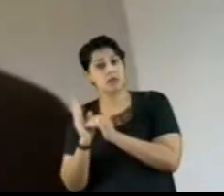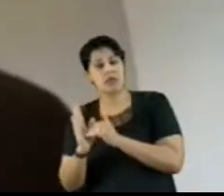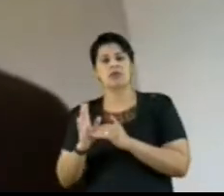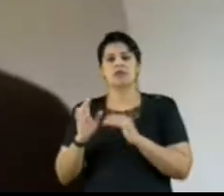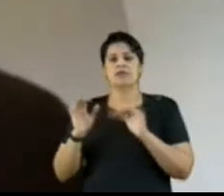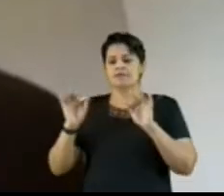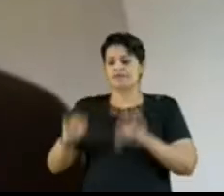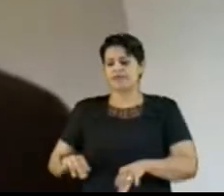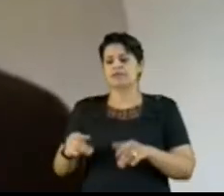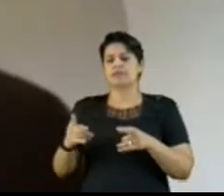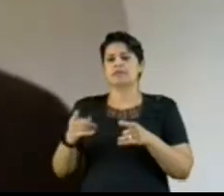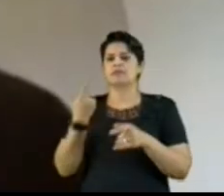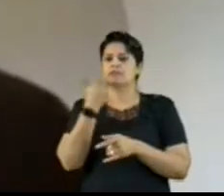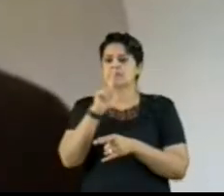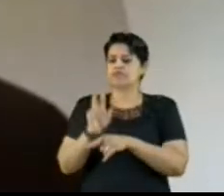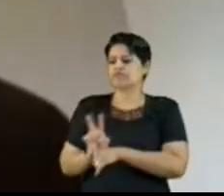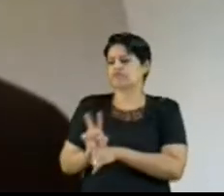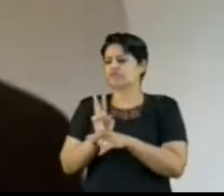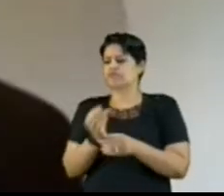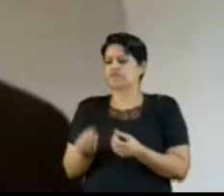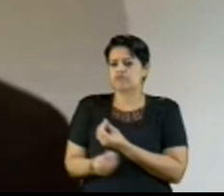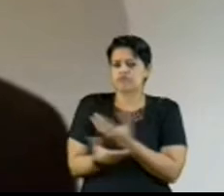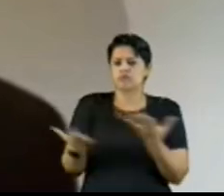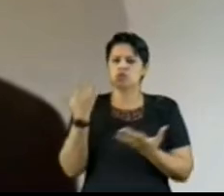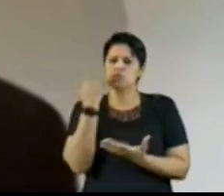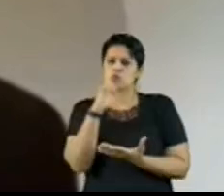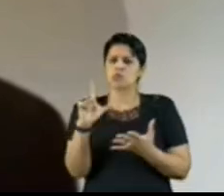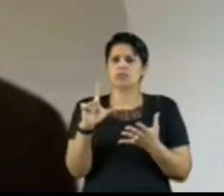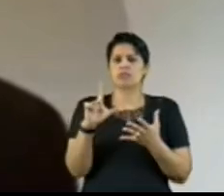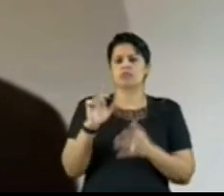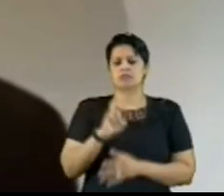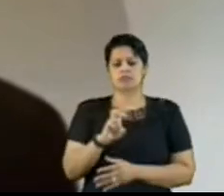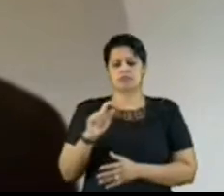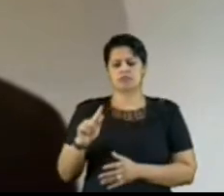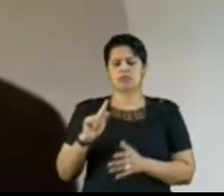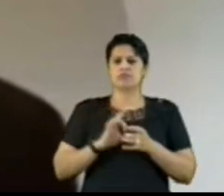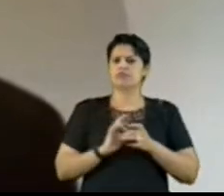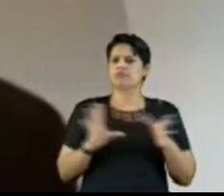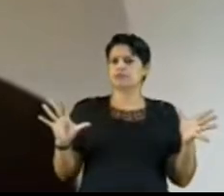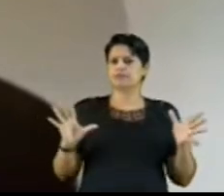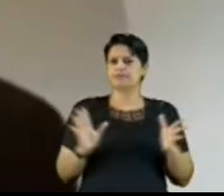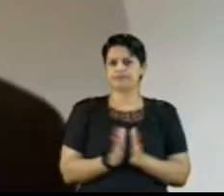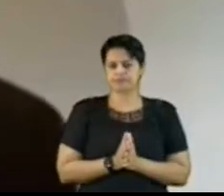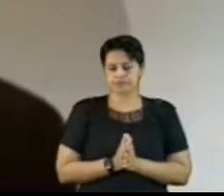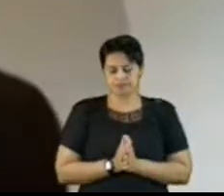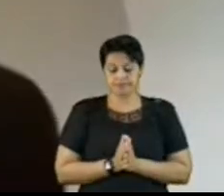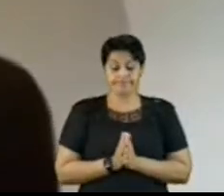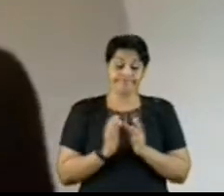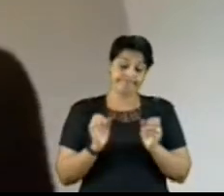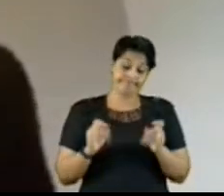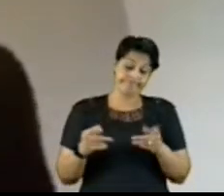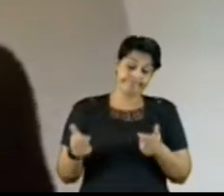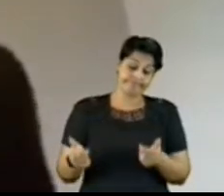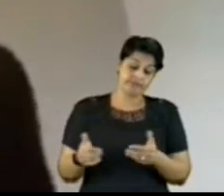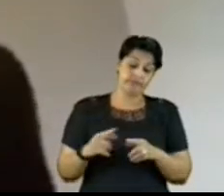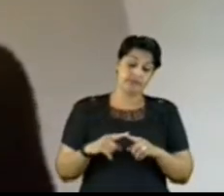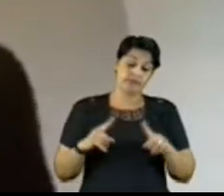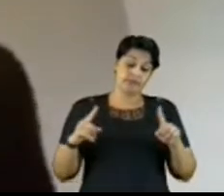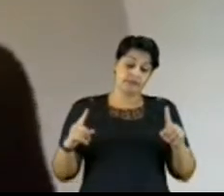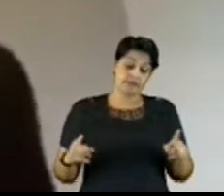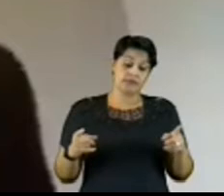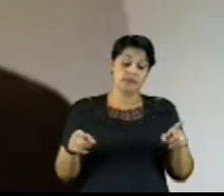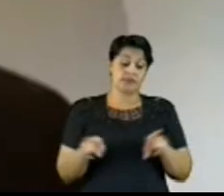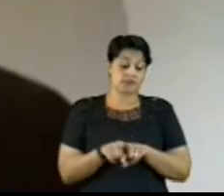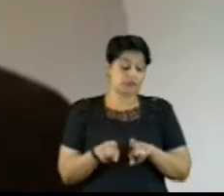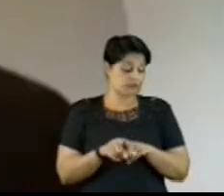fiscalização das obrigações assumidas pelas empresas. Por outro lado, quero